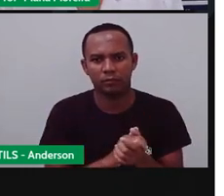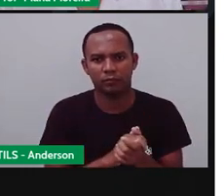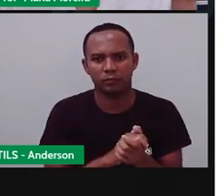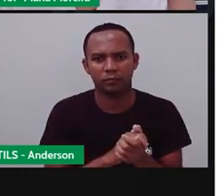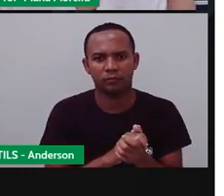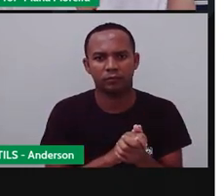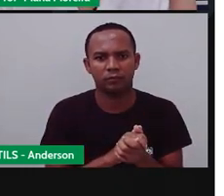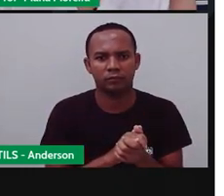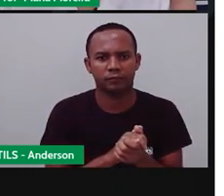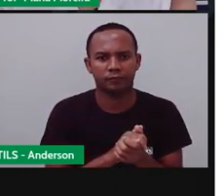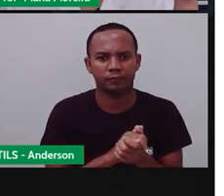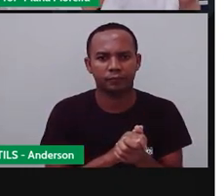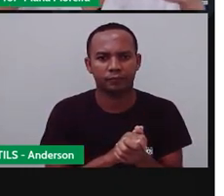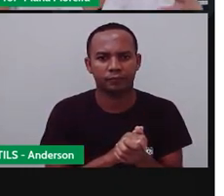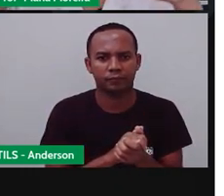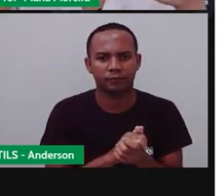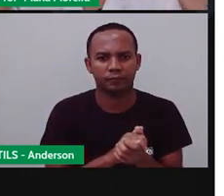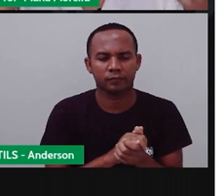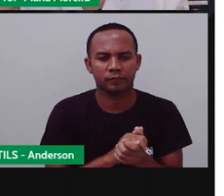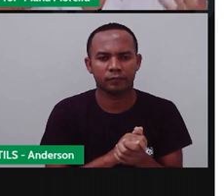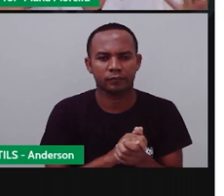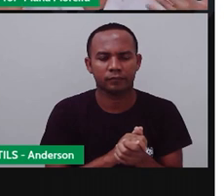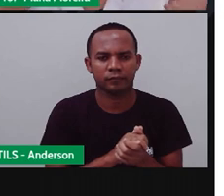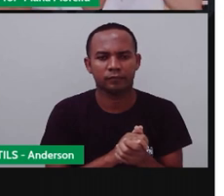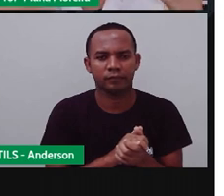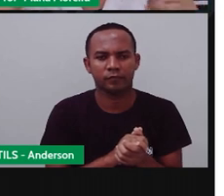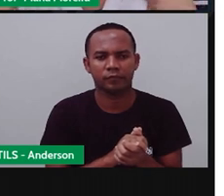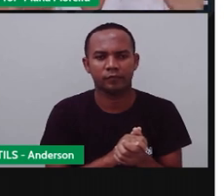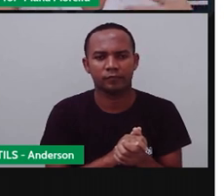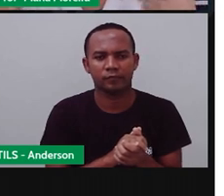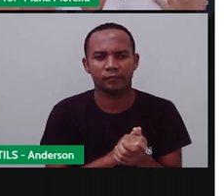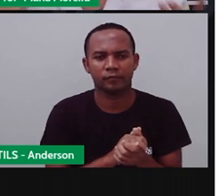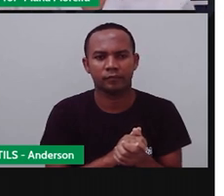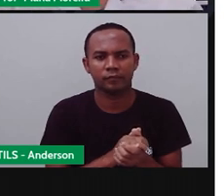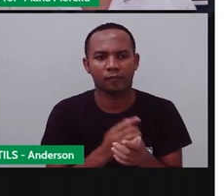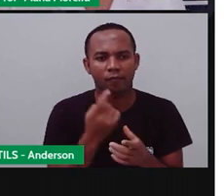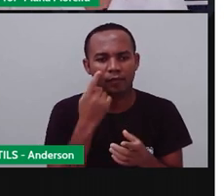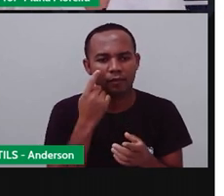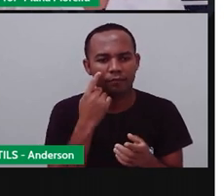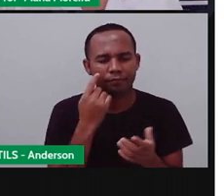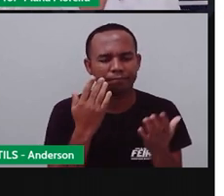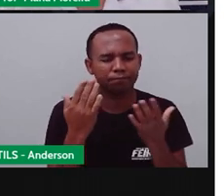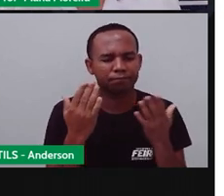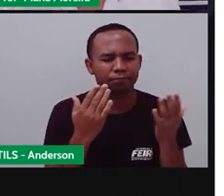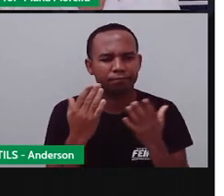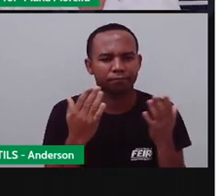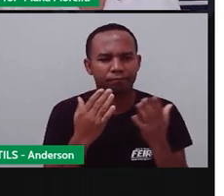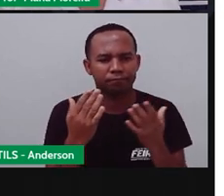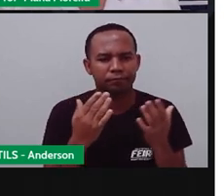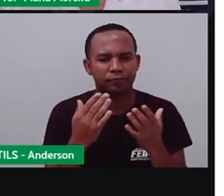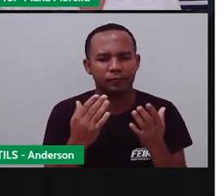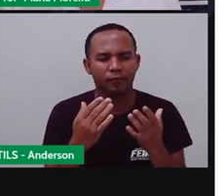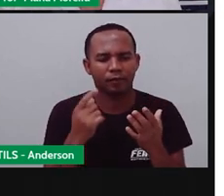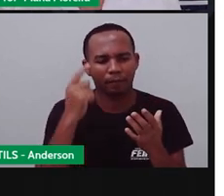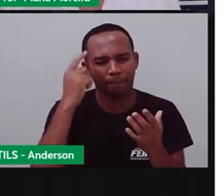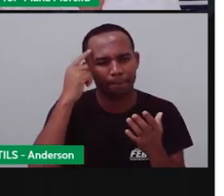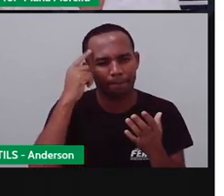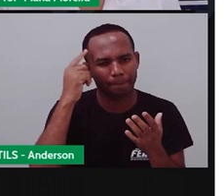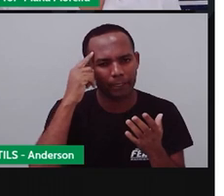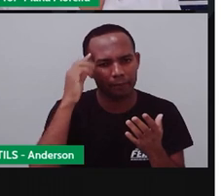orientaçãozinha dessa, não é uma atividade, é só um exercíciozinho para vocês compreenderem melhor essa ideia de